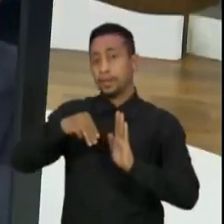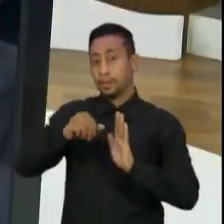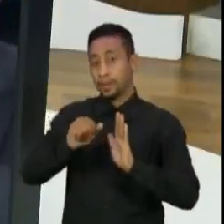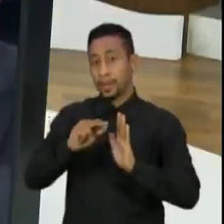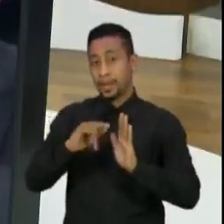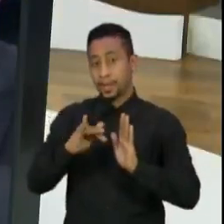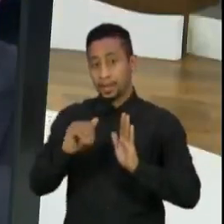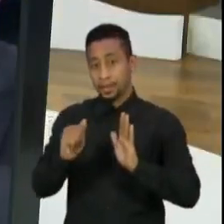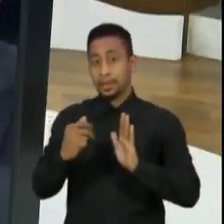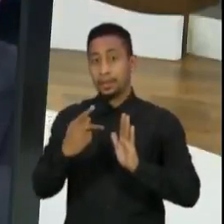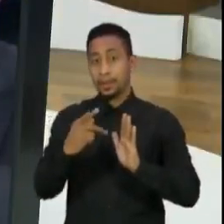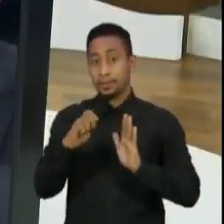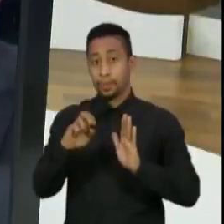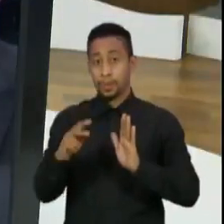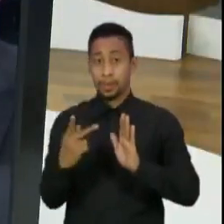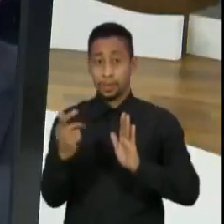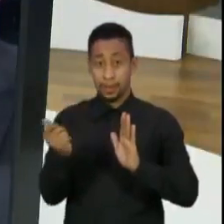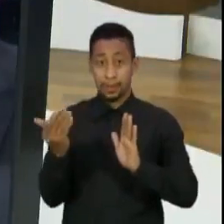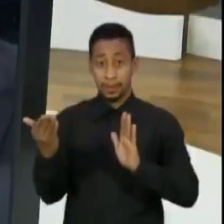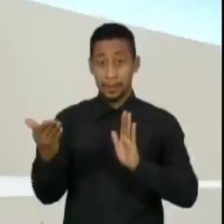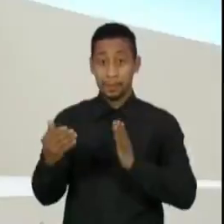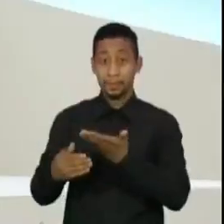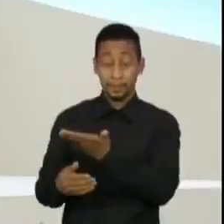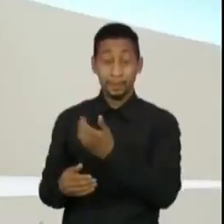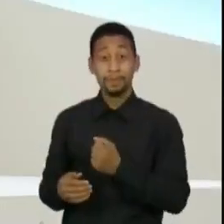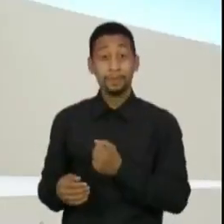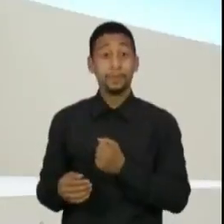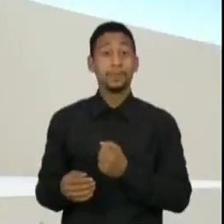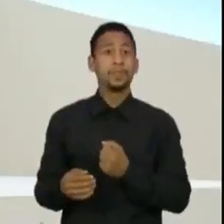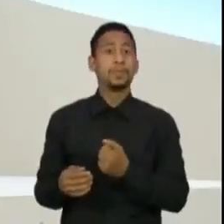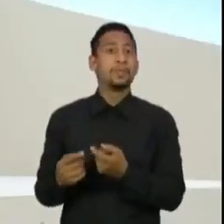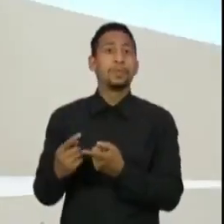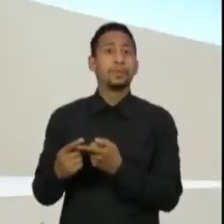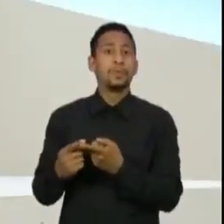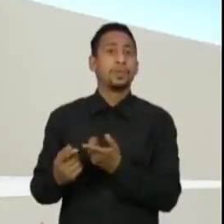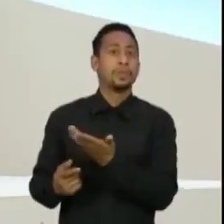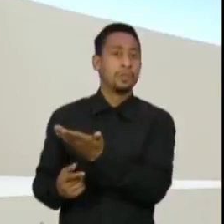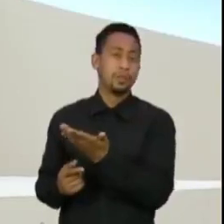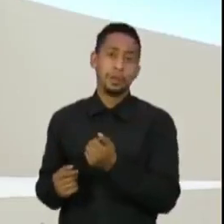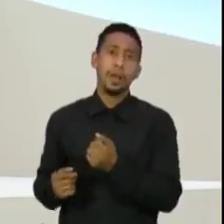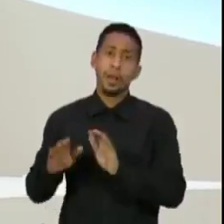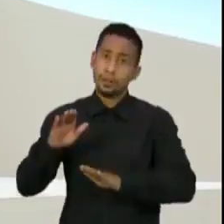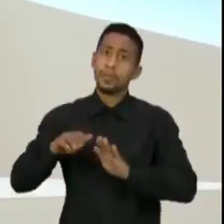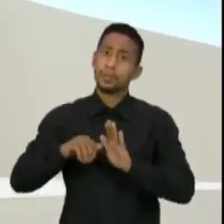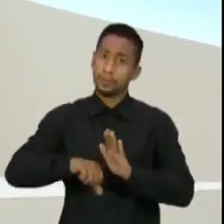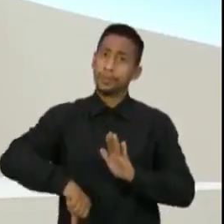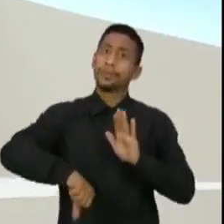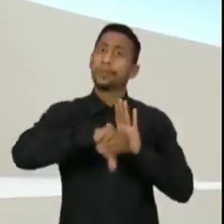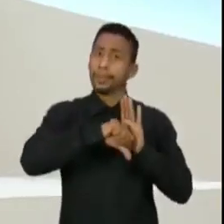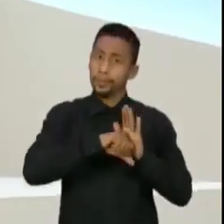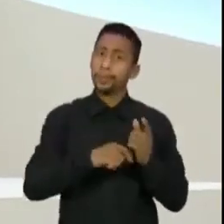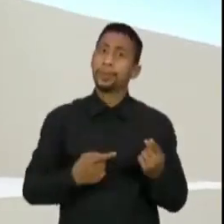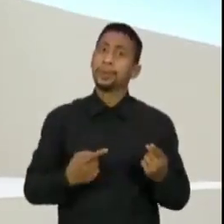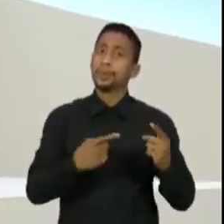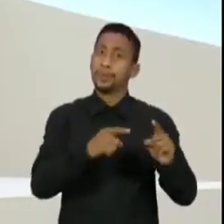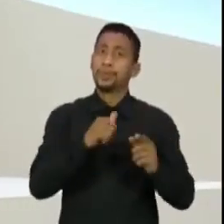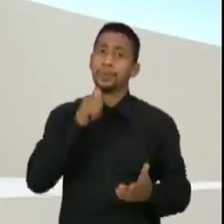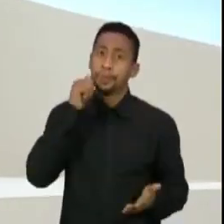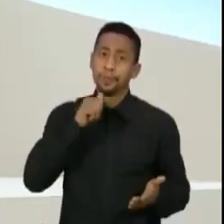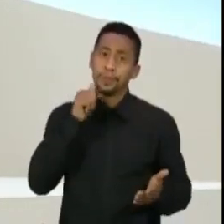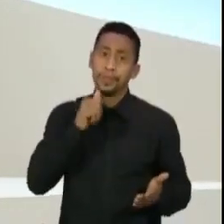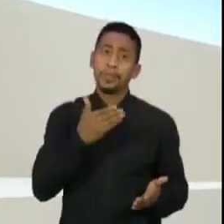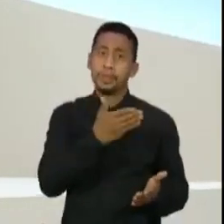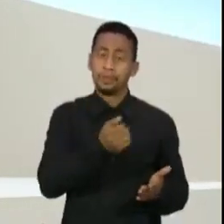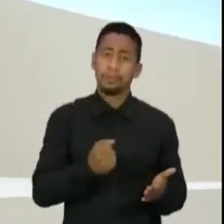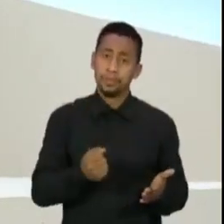torna mais rigorosas as punições contra quem comete crimes contra as mulheres, crimes de violência e, inclusive,